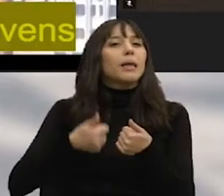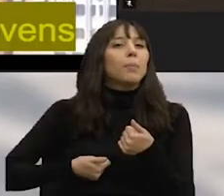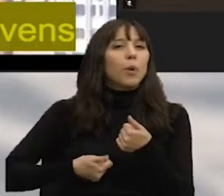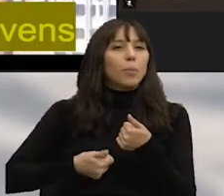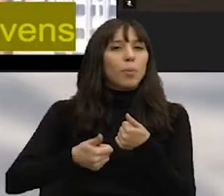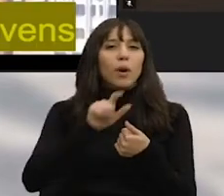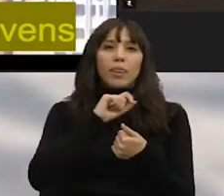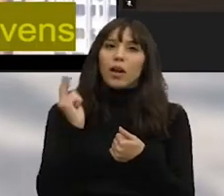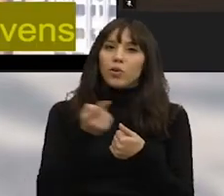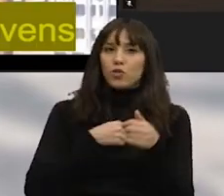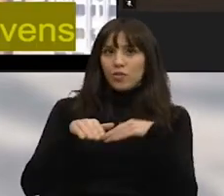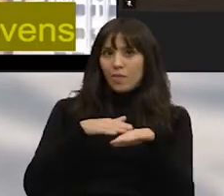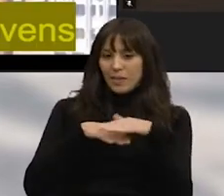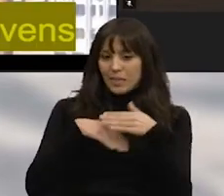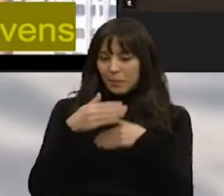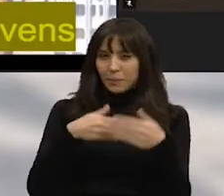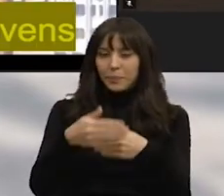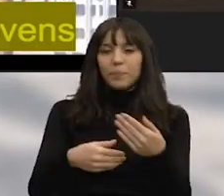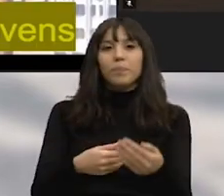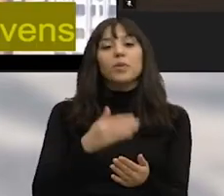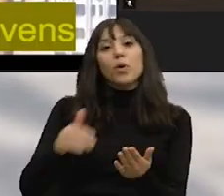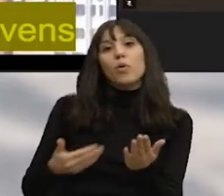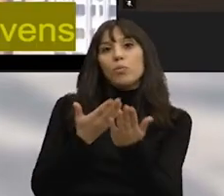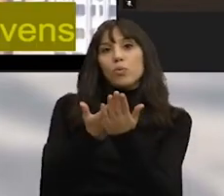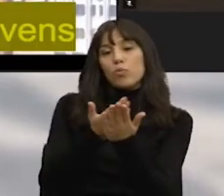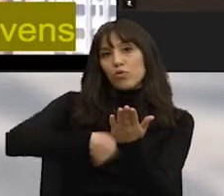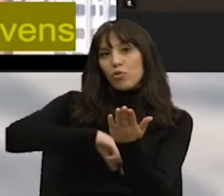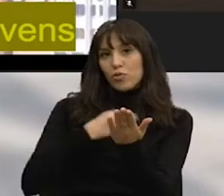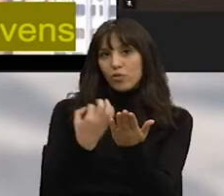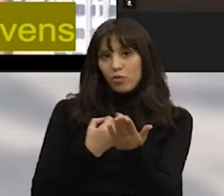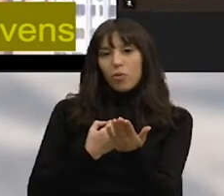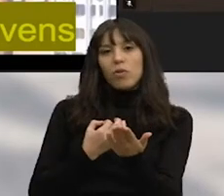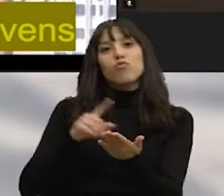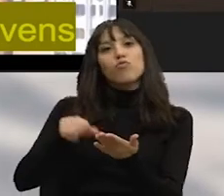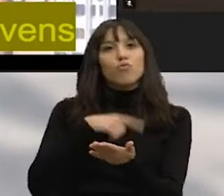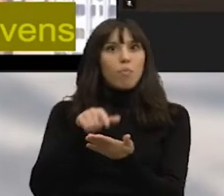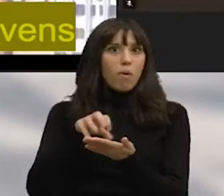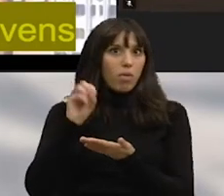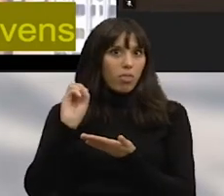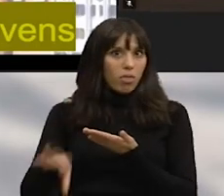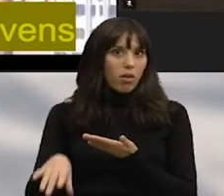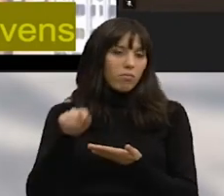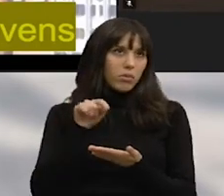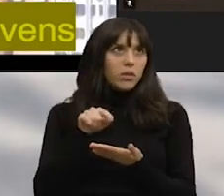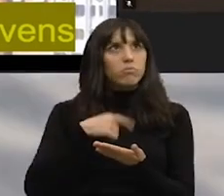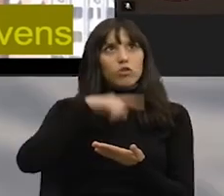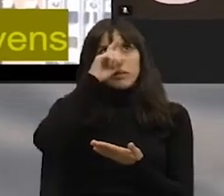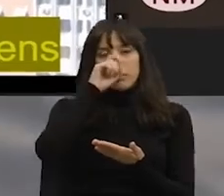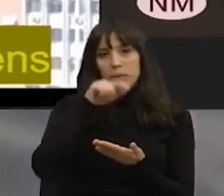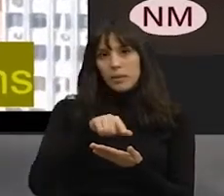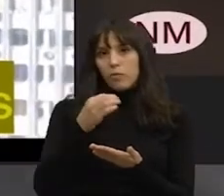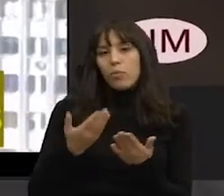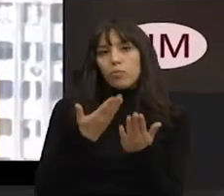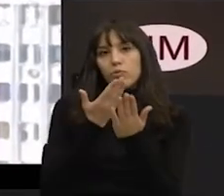A nossa proposta, a proposta que foi mais chumbada aqui nesta reunião que nós nos lembremos foi